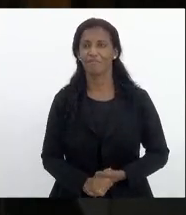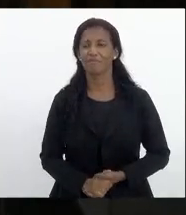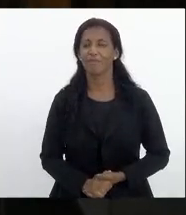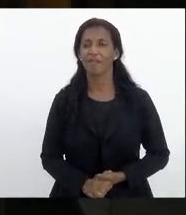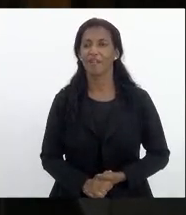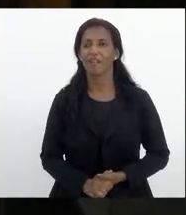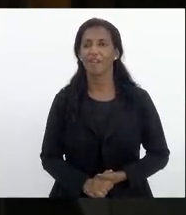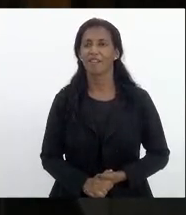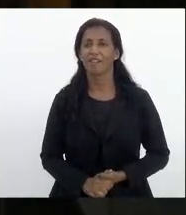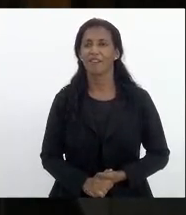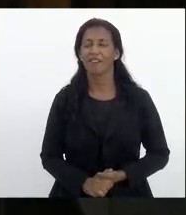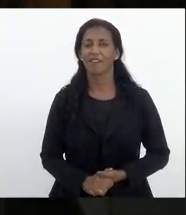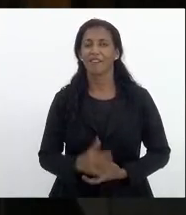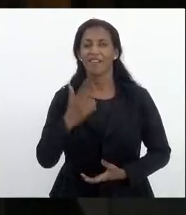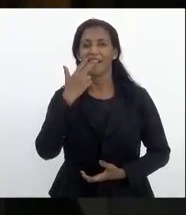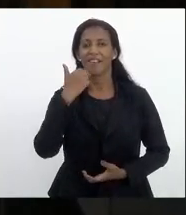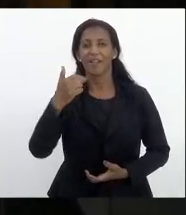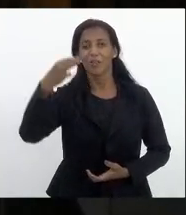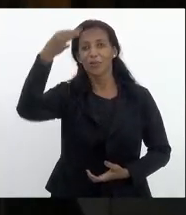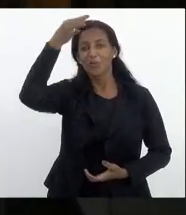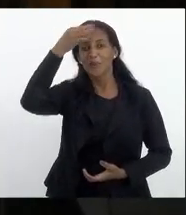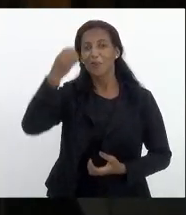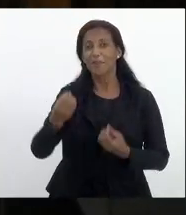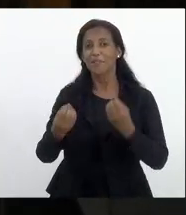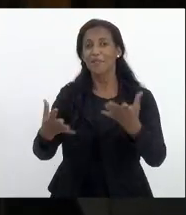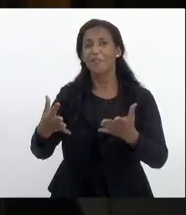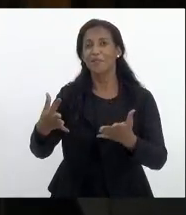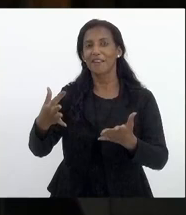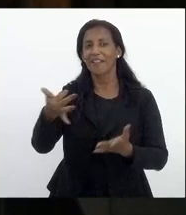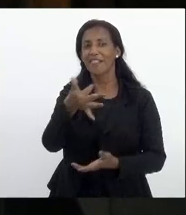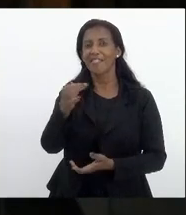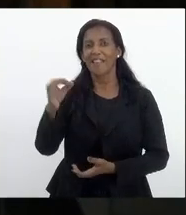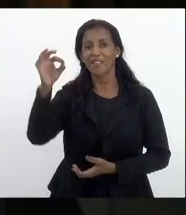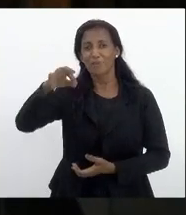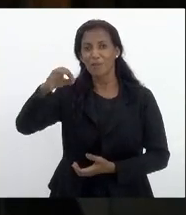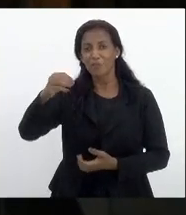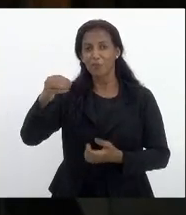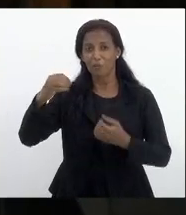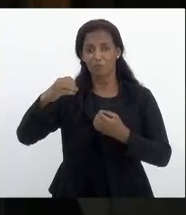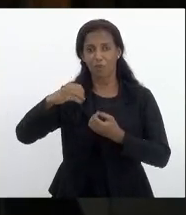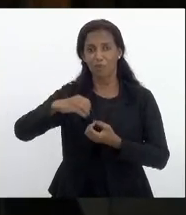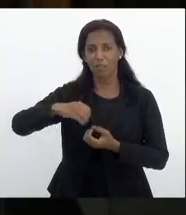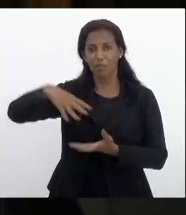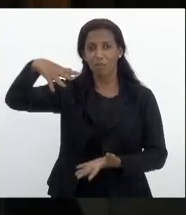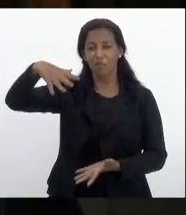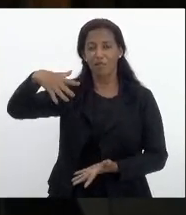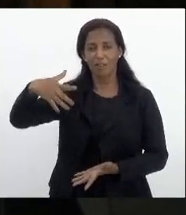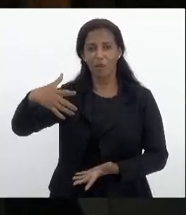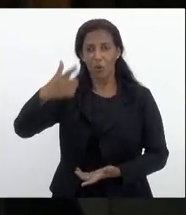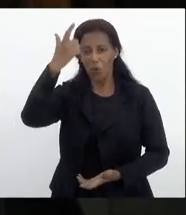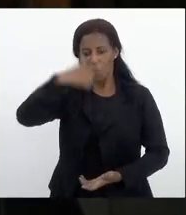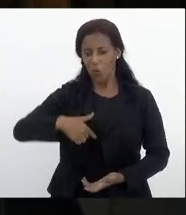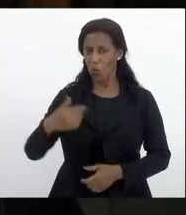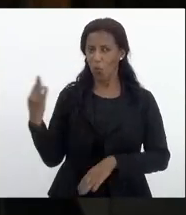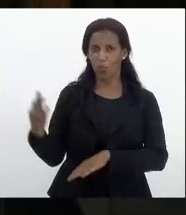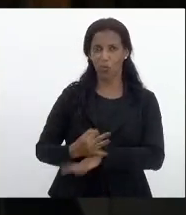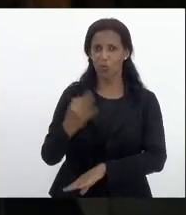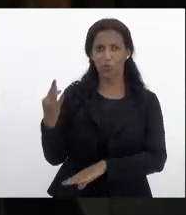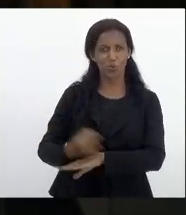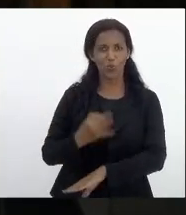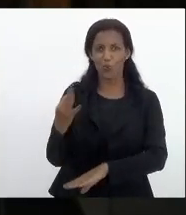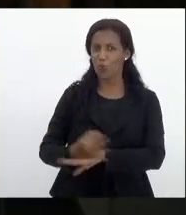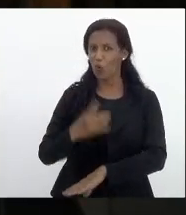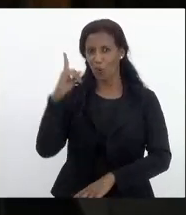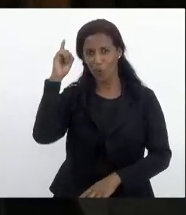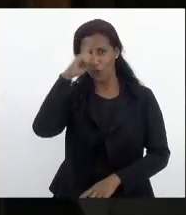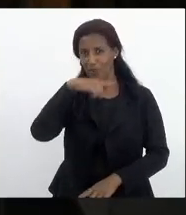na linguagem espiritual só dê dez minutos para a entidade se manifestar aqui o corpo não aguenta o corpo já é